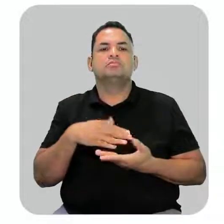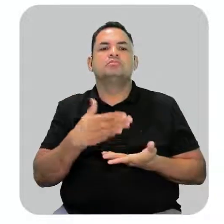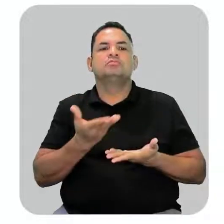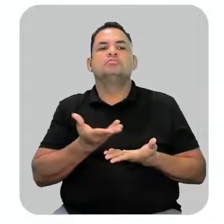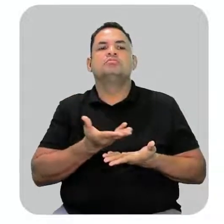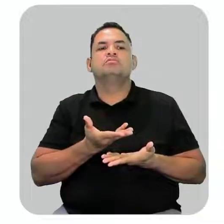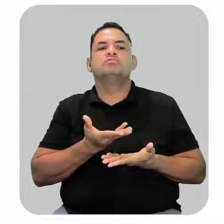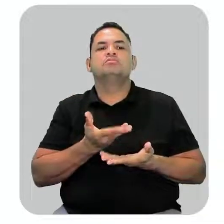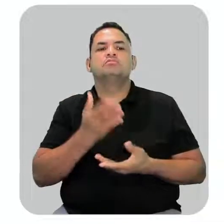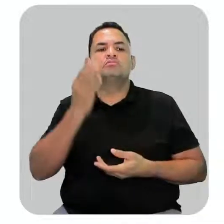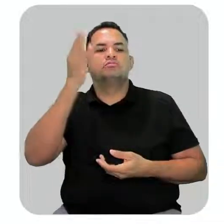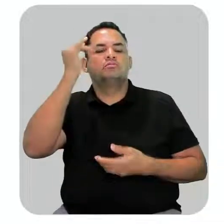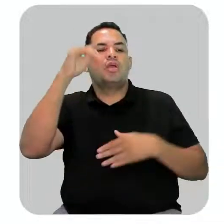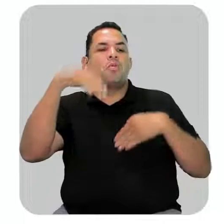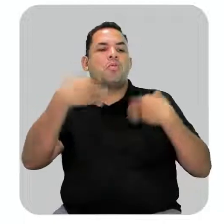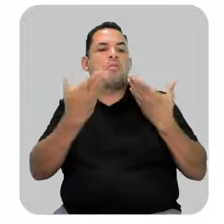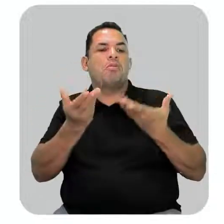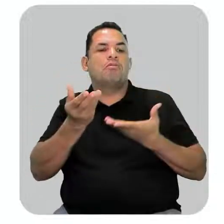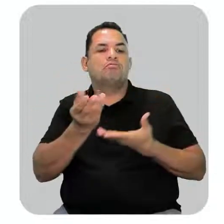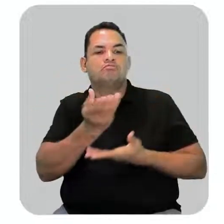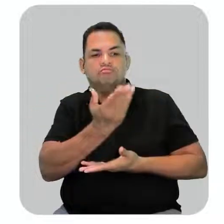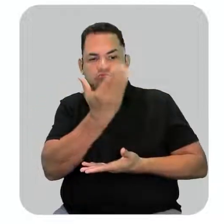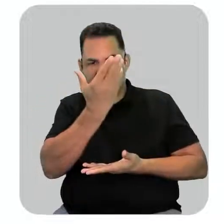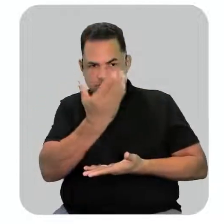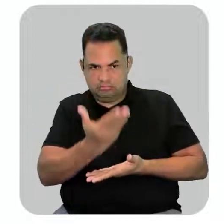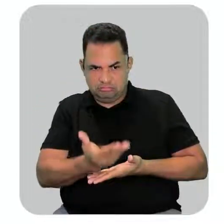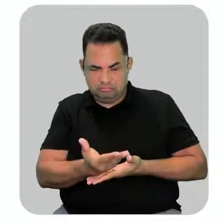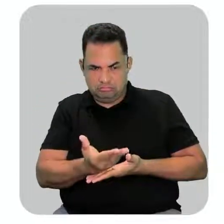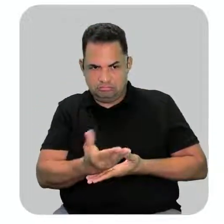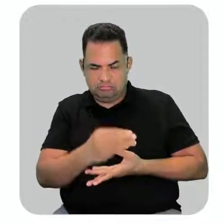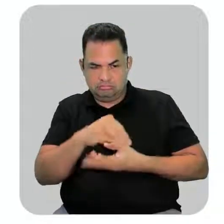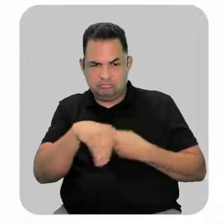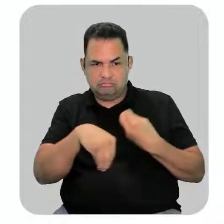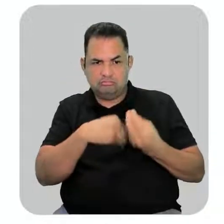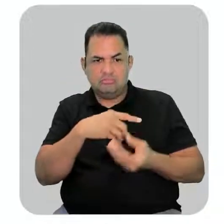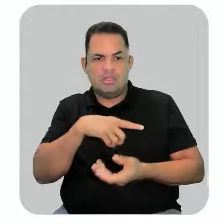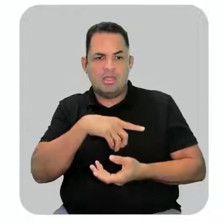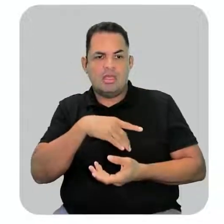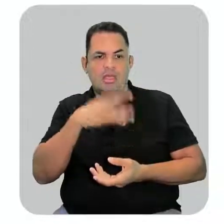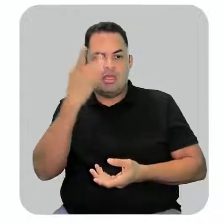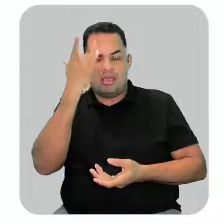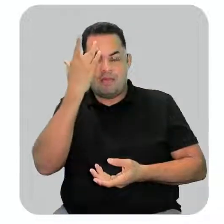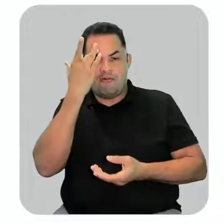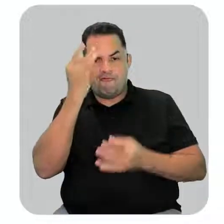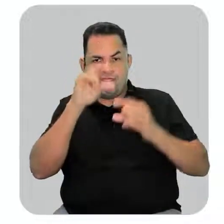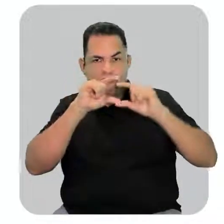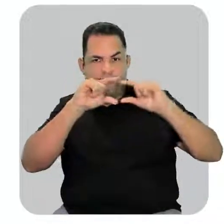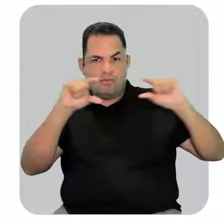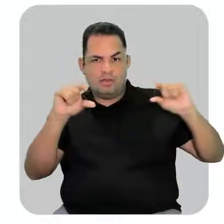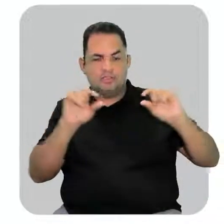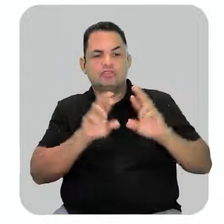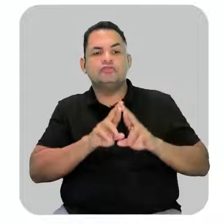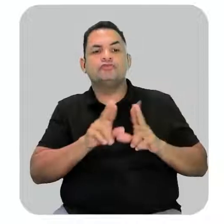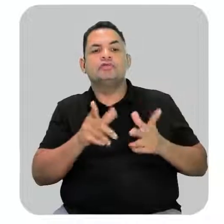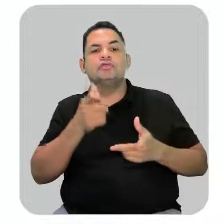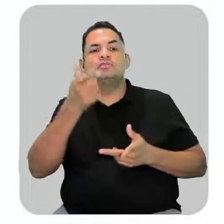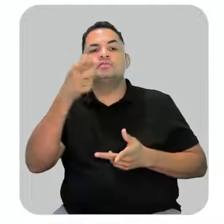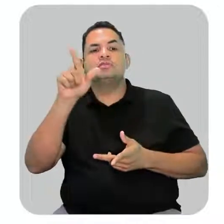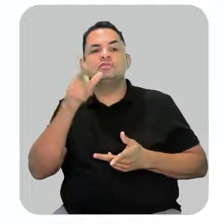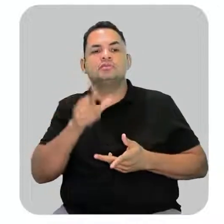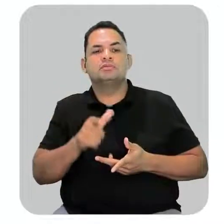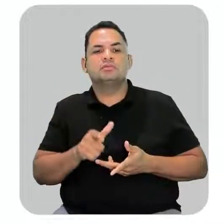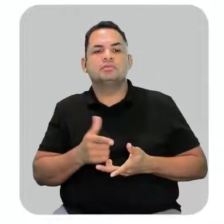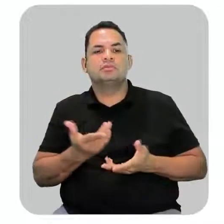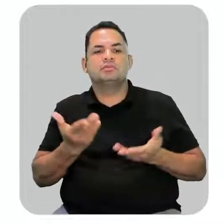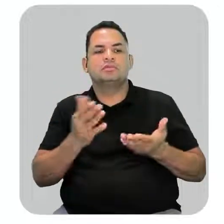dentre esses compostos aqui qual tem a fórmula diferente das demais. O a gente tem que